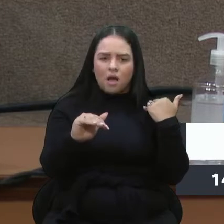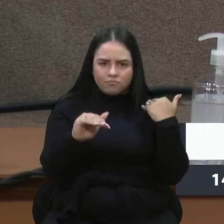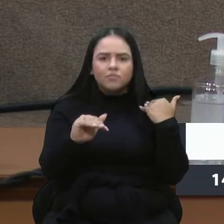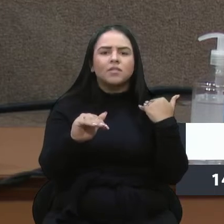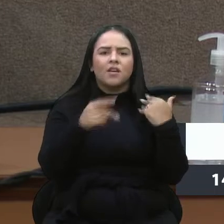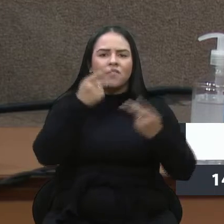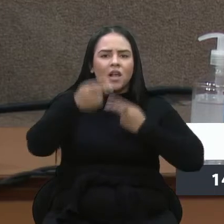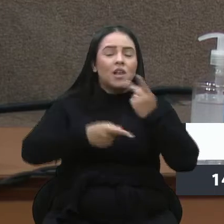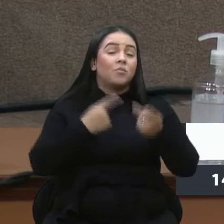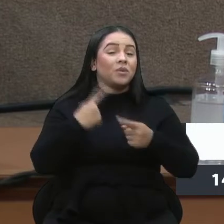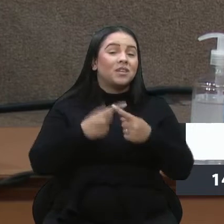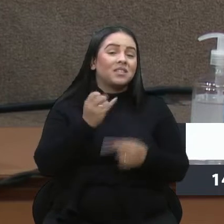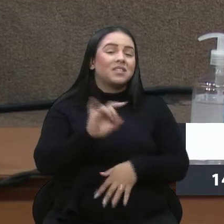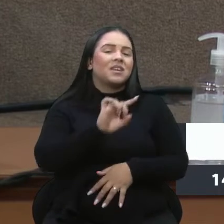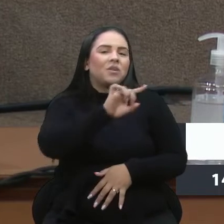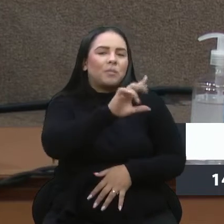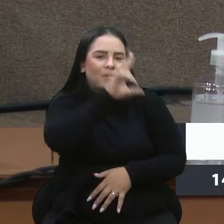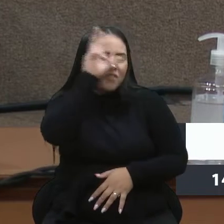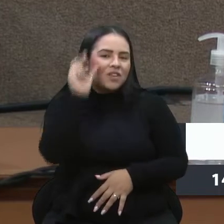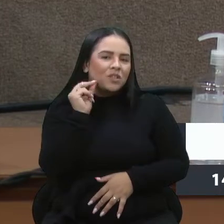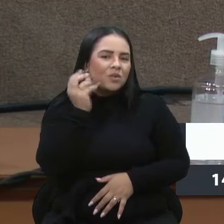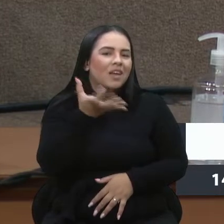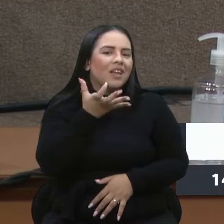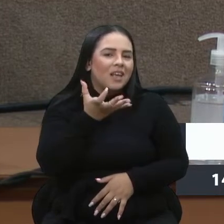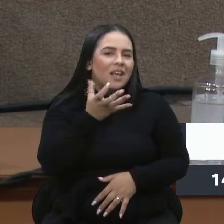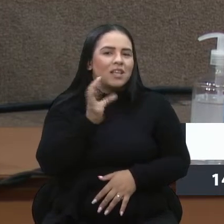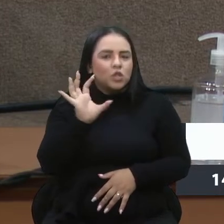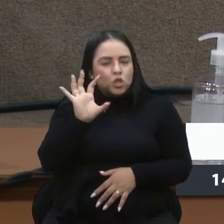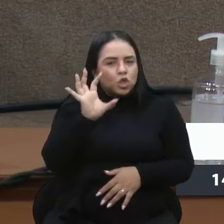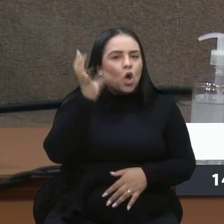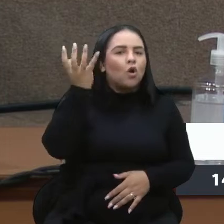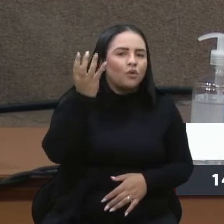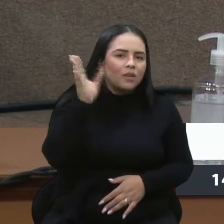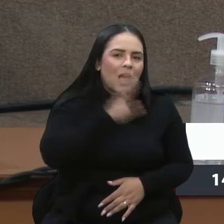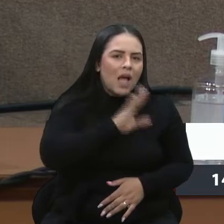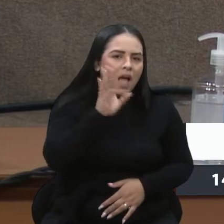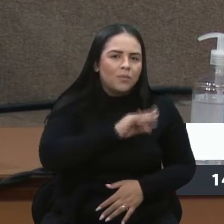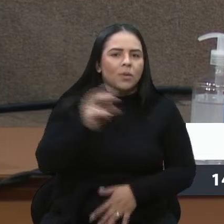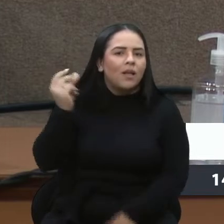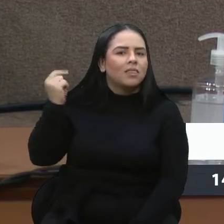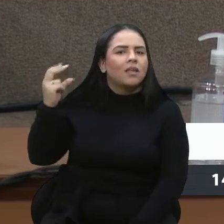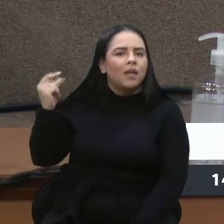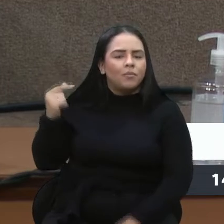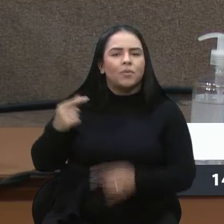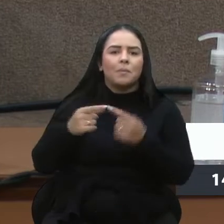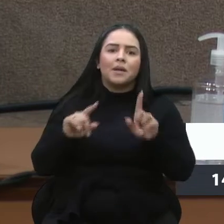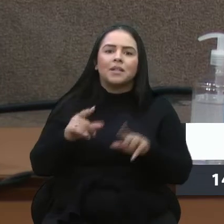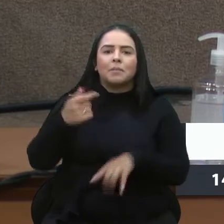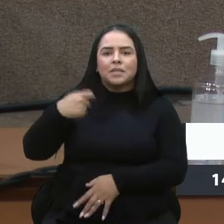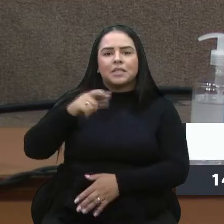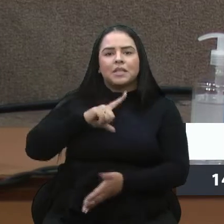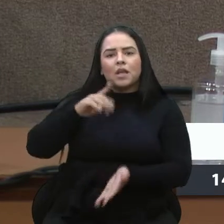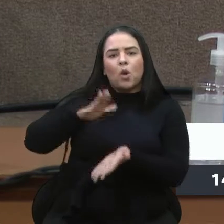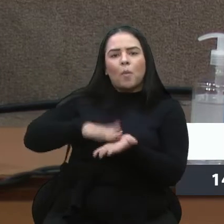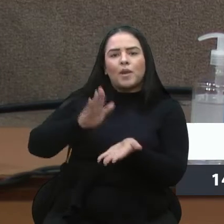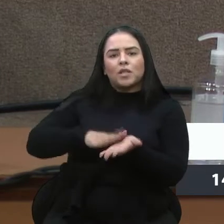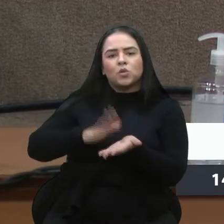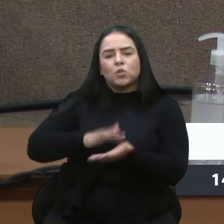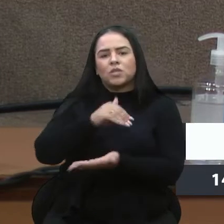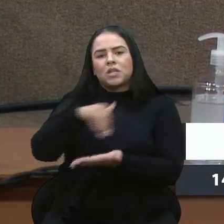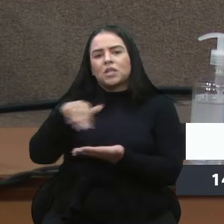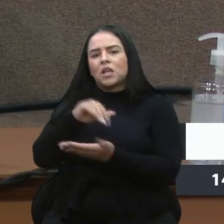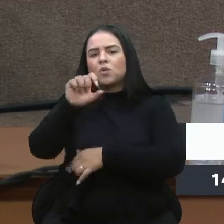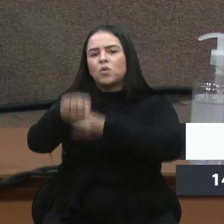tempo isso já teria sido resolvido. Então assim, que cobre dos seus secretários que tenham maturidade na